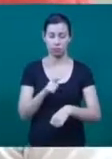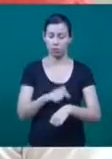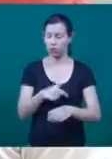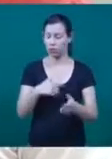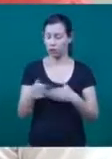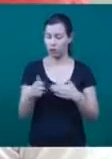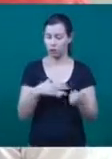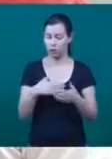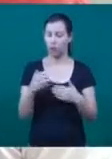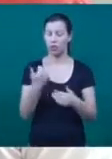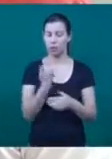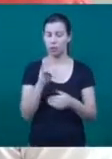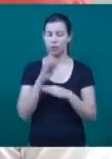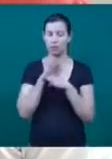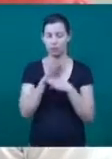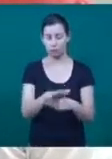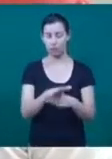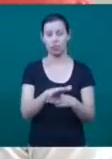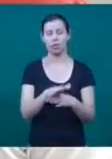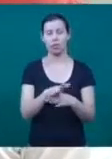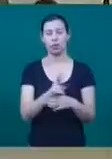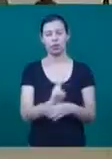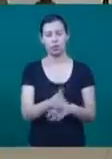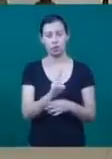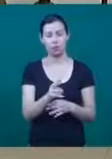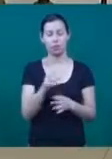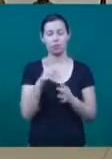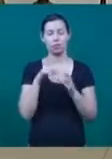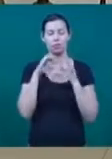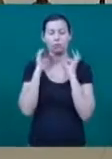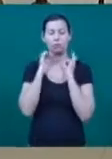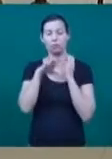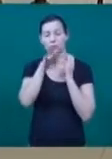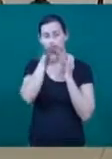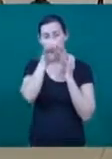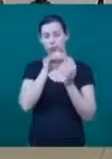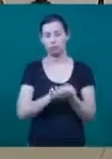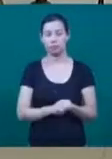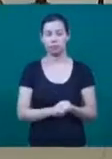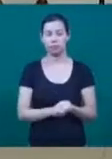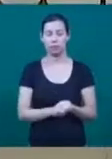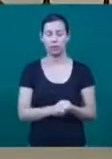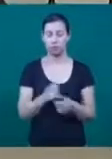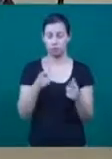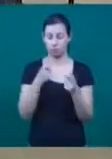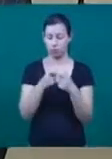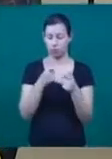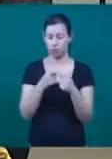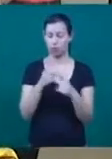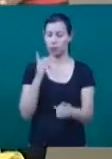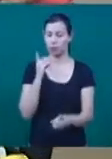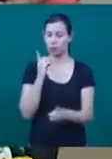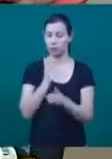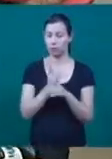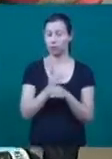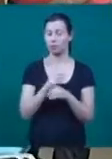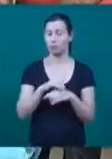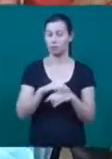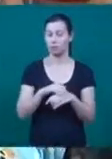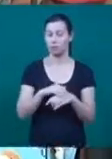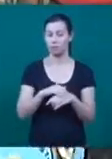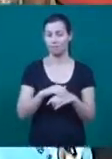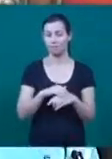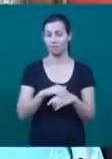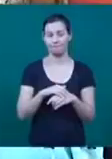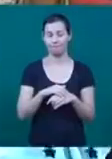tem essa energia que atende ao aspirador. Os médicos ainda não descobriram o diagnóstico do Luan, apenas que ele tem os